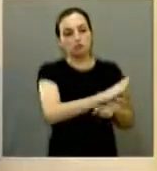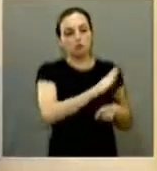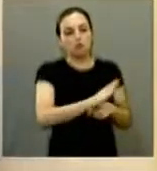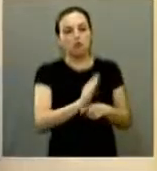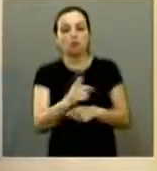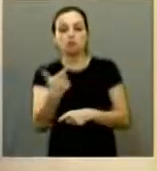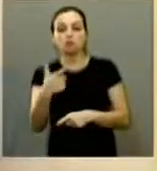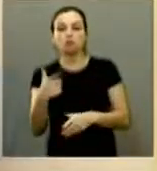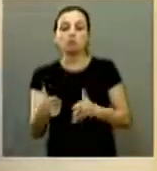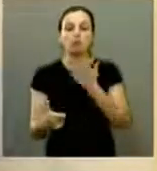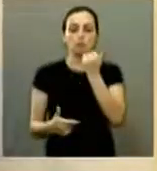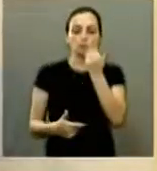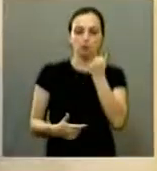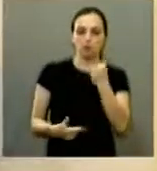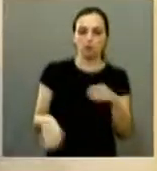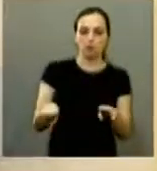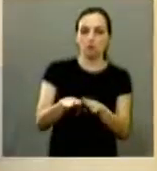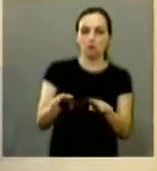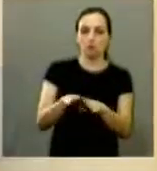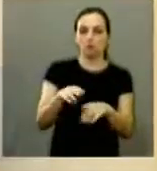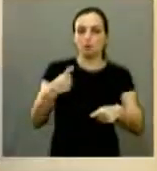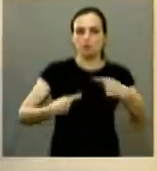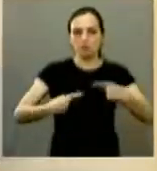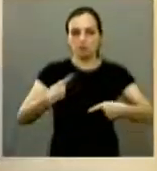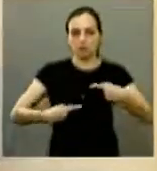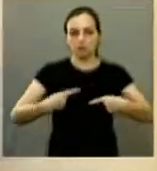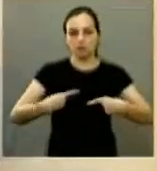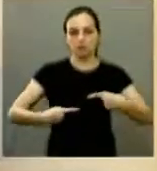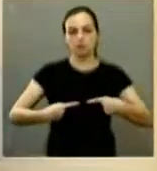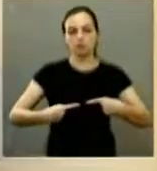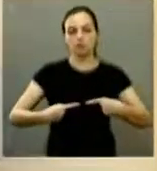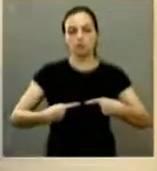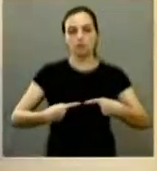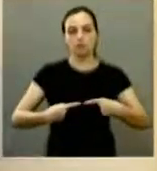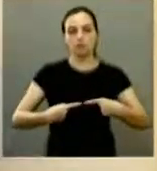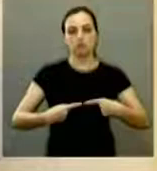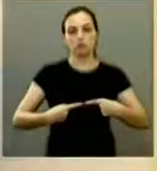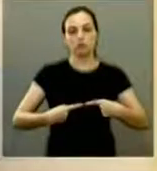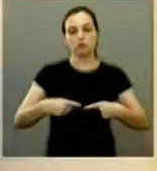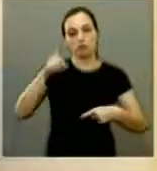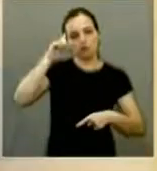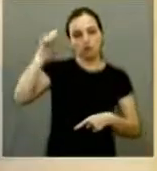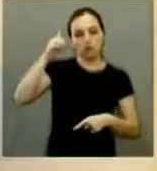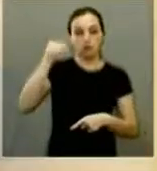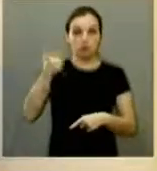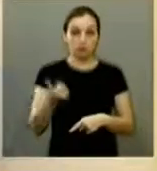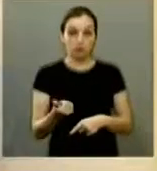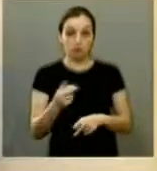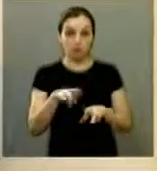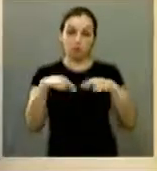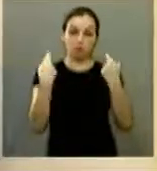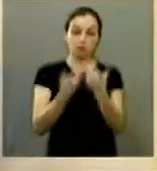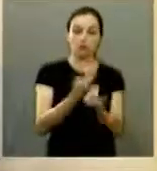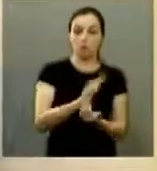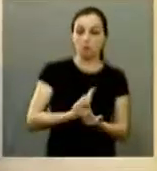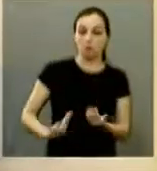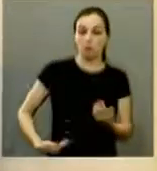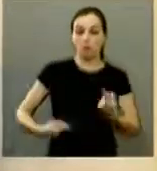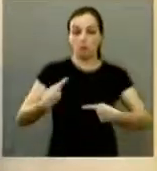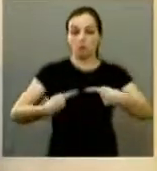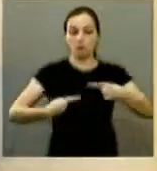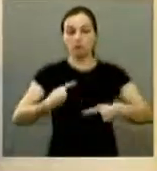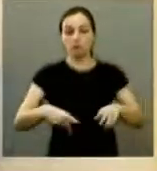e também para a gente discutir só um minutinho vereadora eu vou te conceder a parte então no dia 6 a gente vai fazer uma audiência pública para discutir